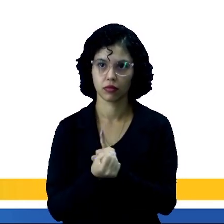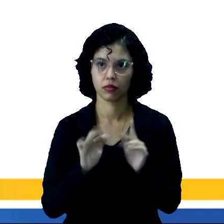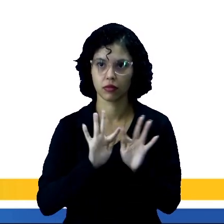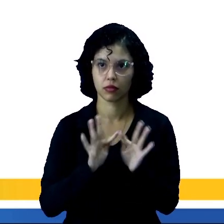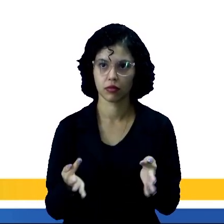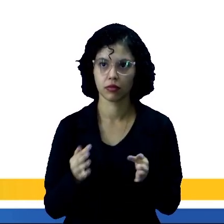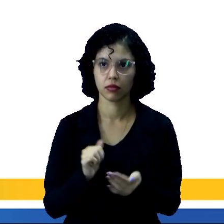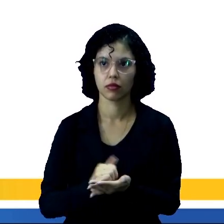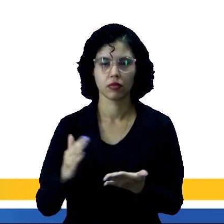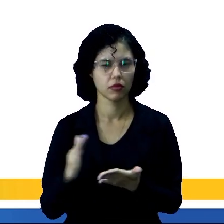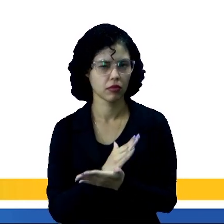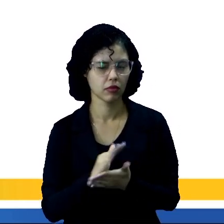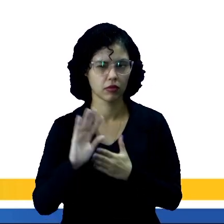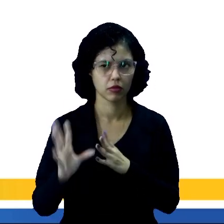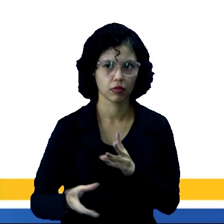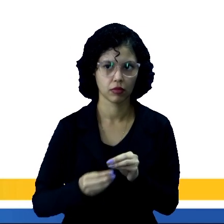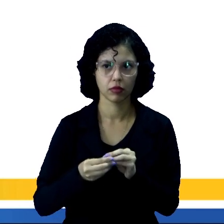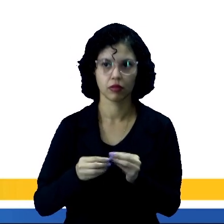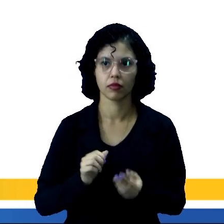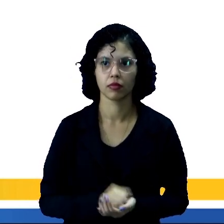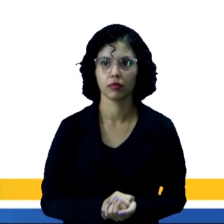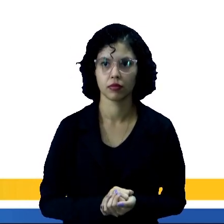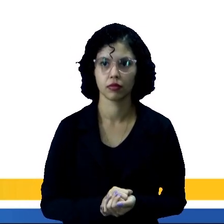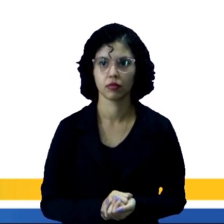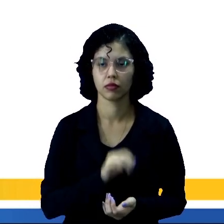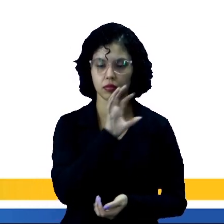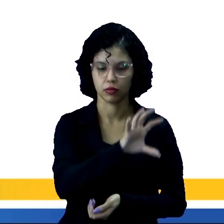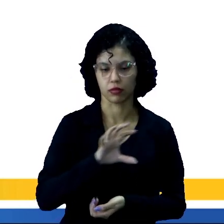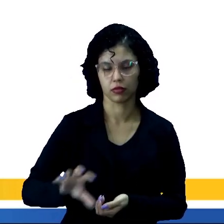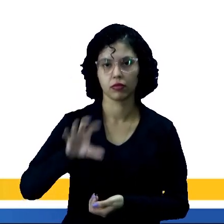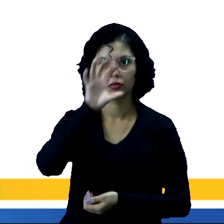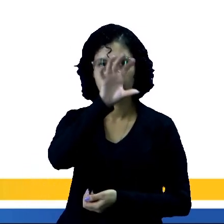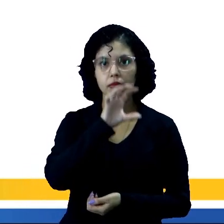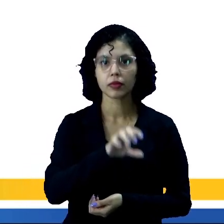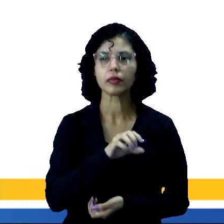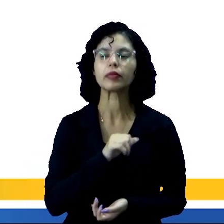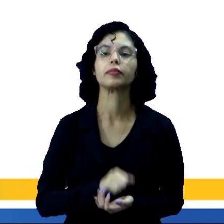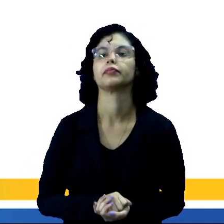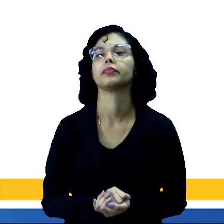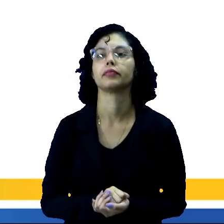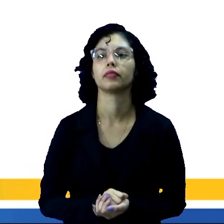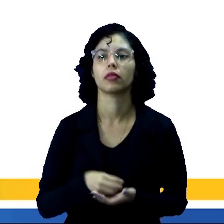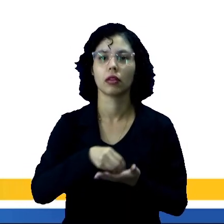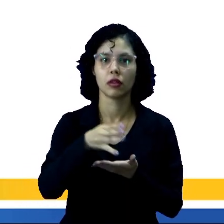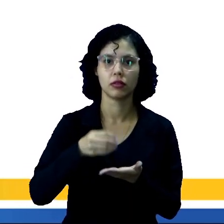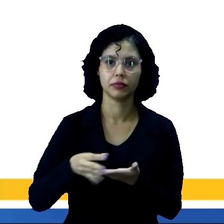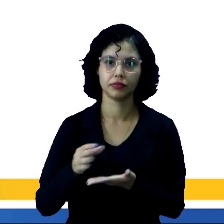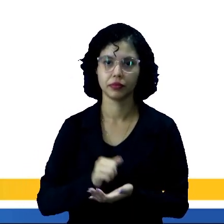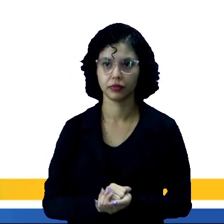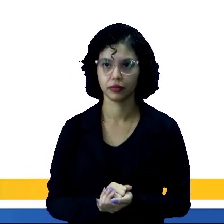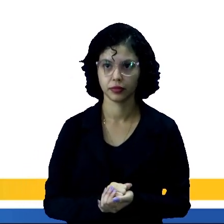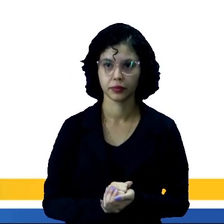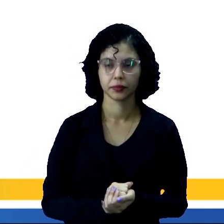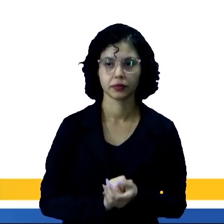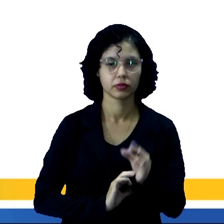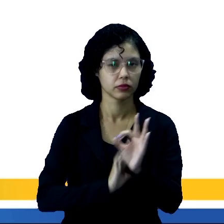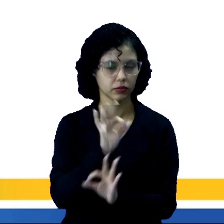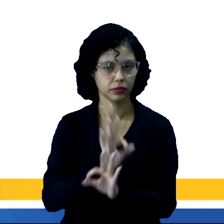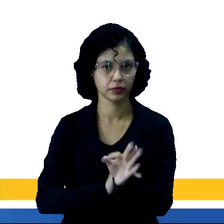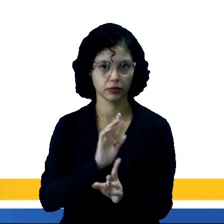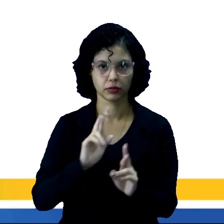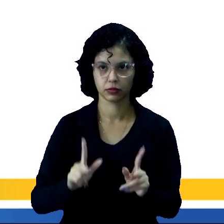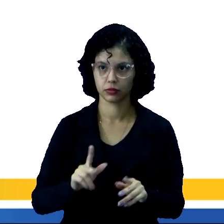algumas mais complexas. Já nesse mapa, nós podemos observar aí como que estão distribuídas, né? Essas diferentes organizações